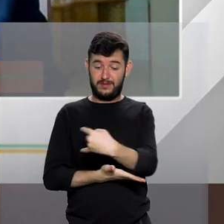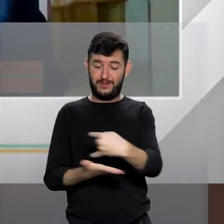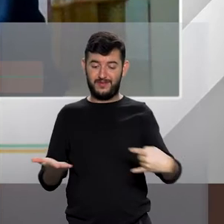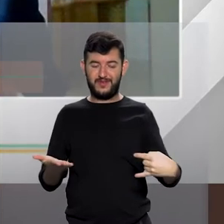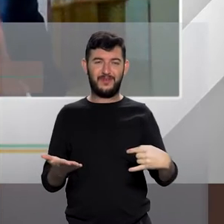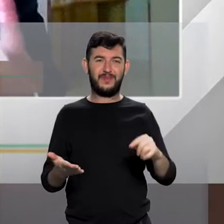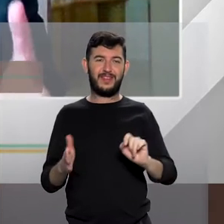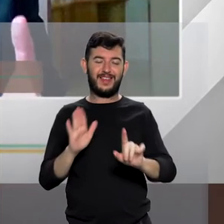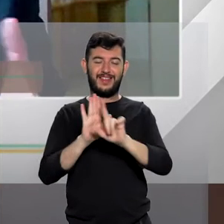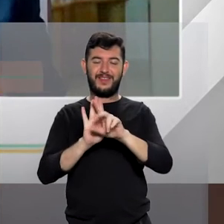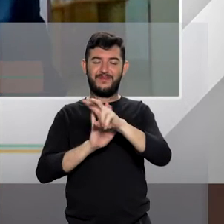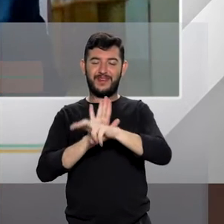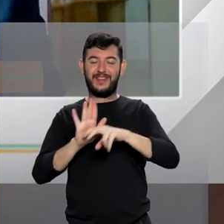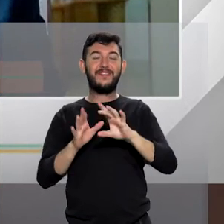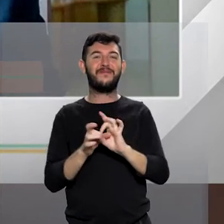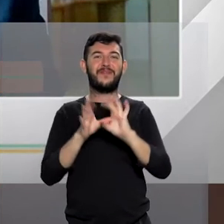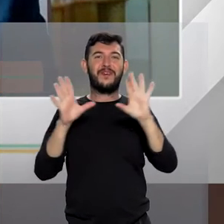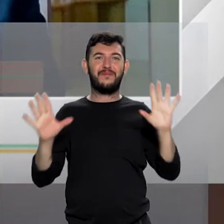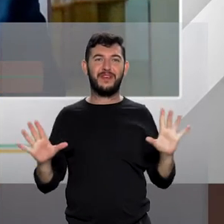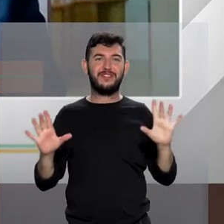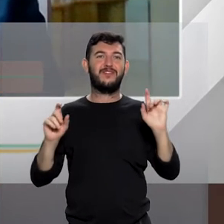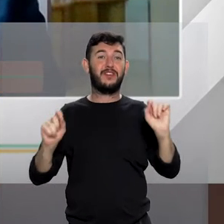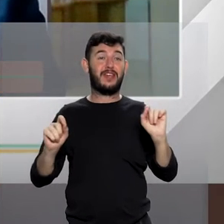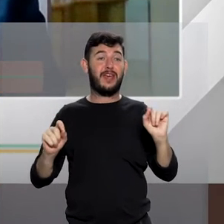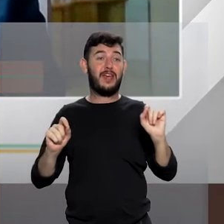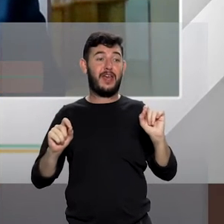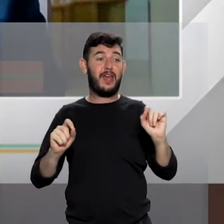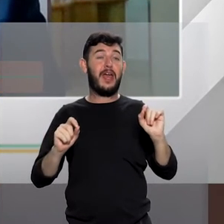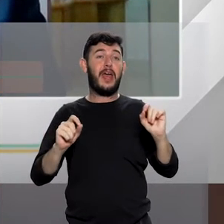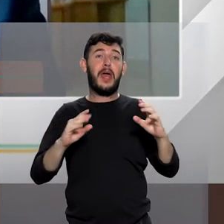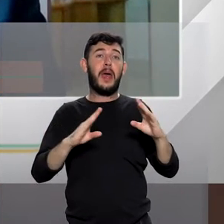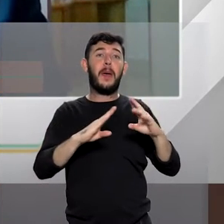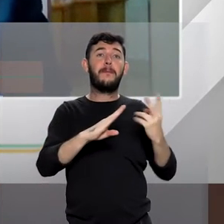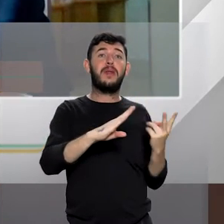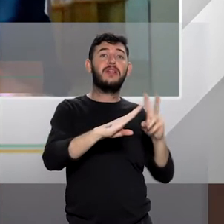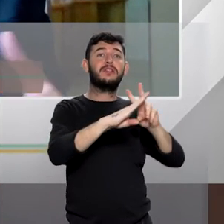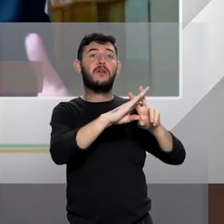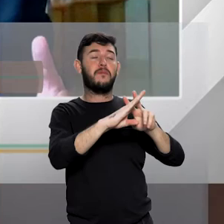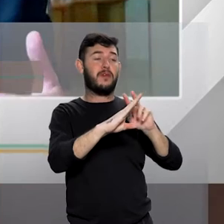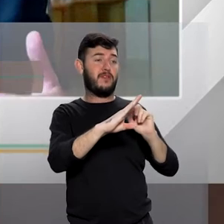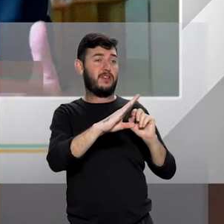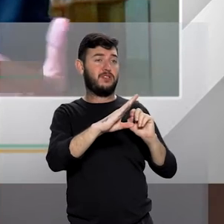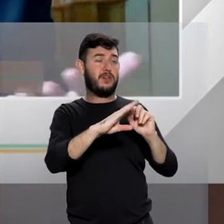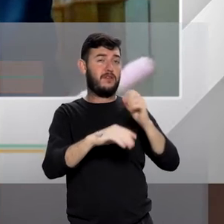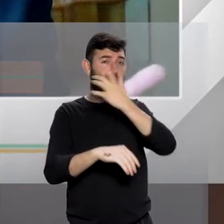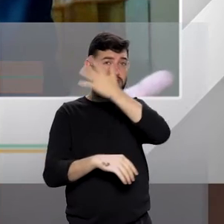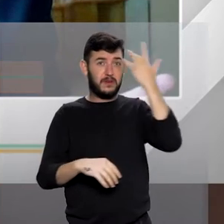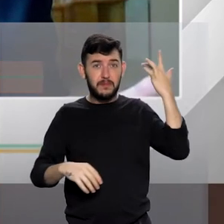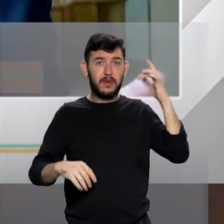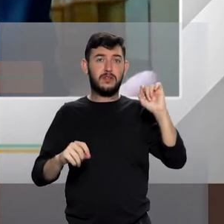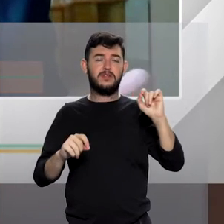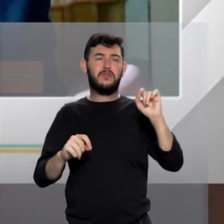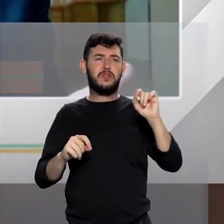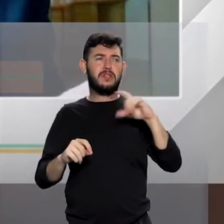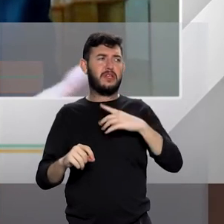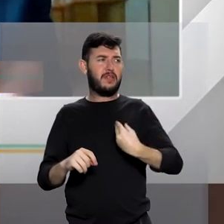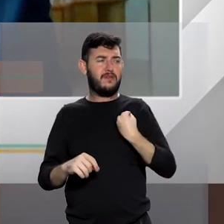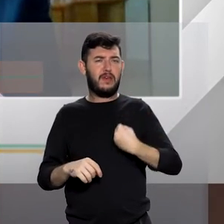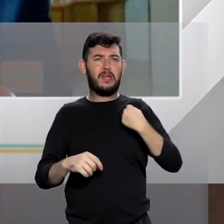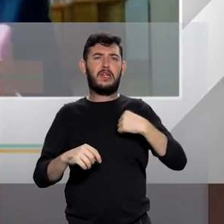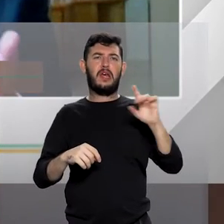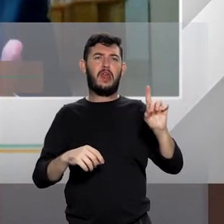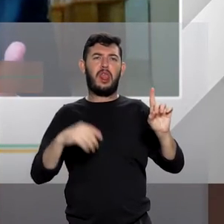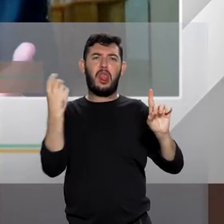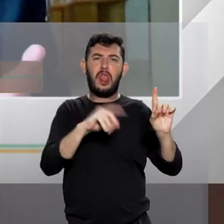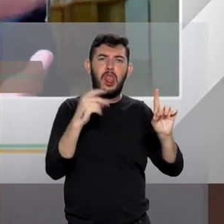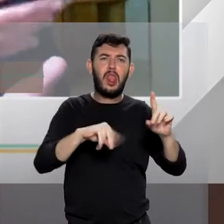a lei Maria da Penha passou a permitir prisão preventiva de ofensores de violência doméstica, essa não é a regra, ponto de partida da lei,